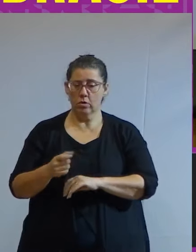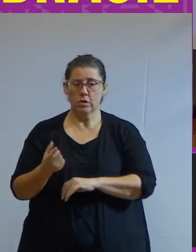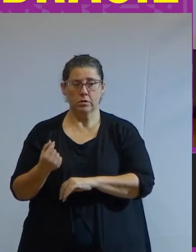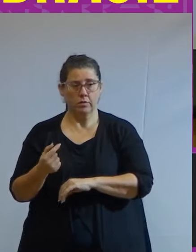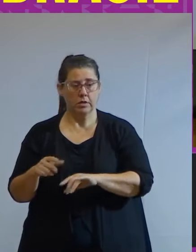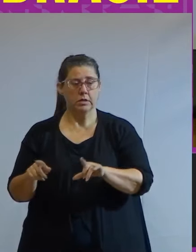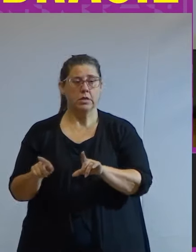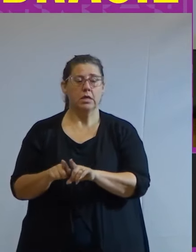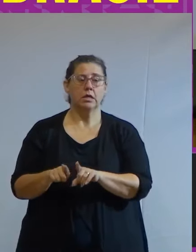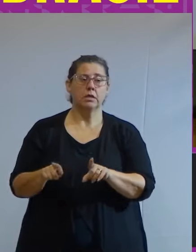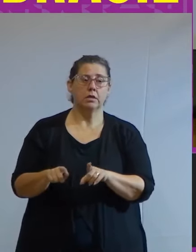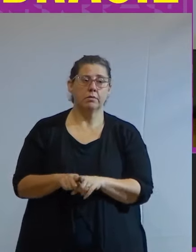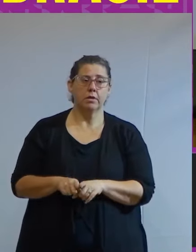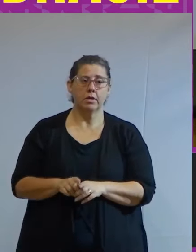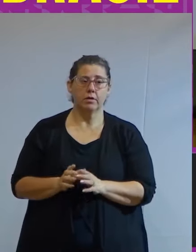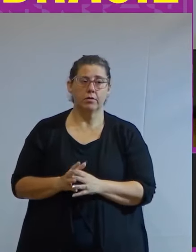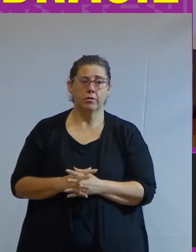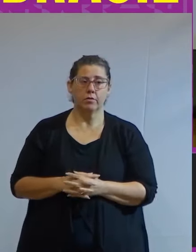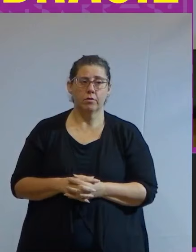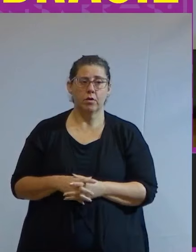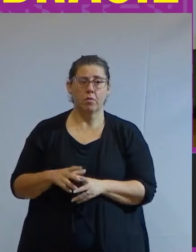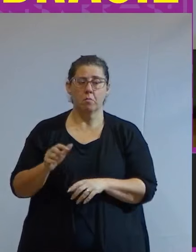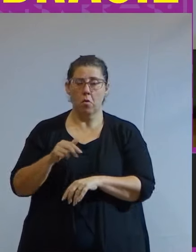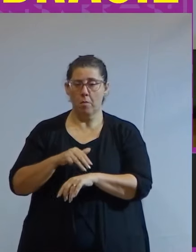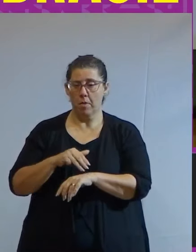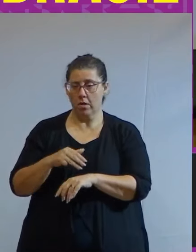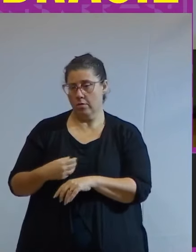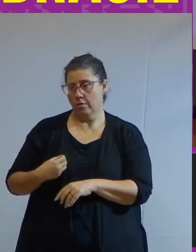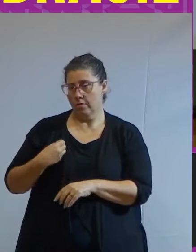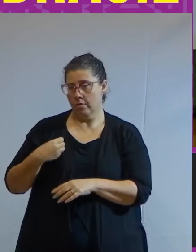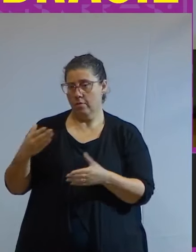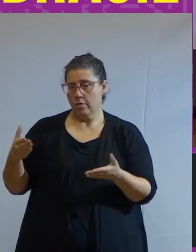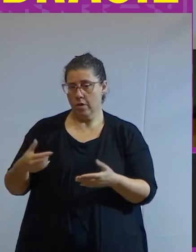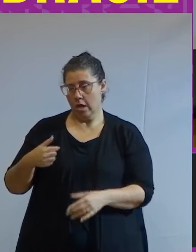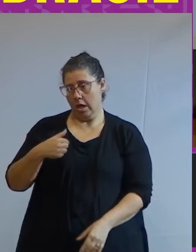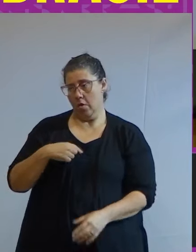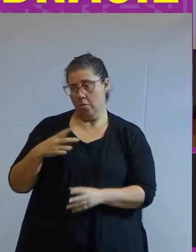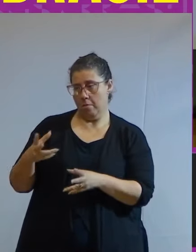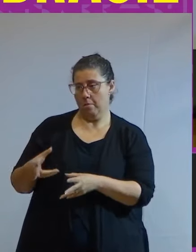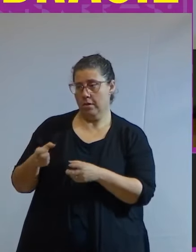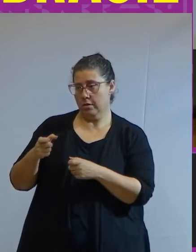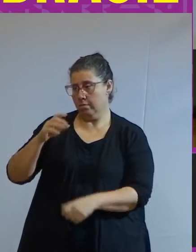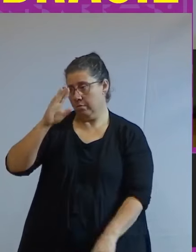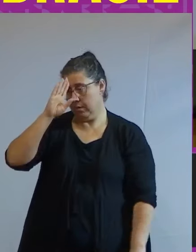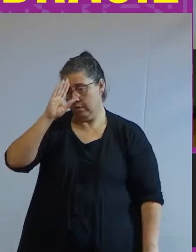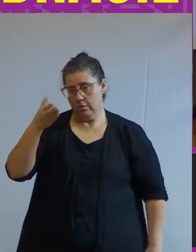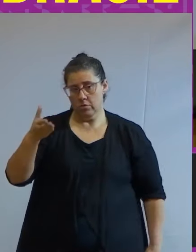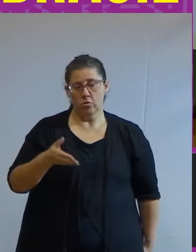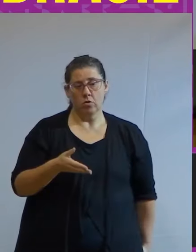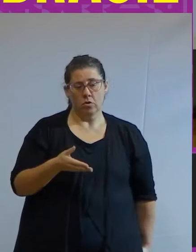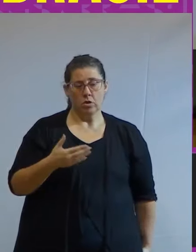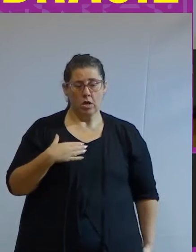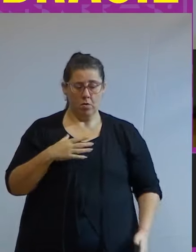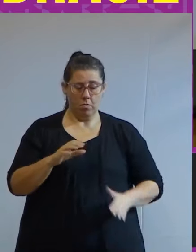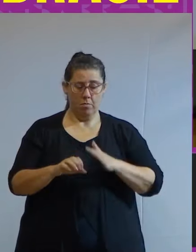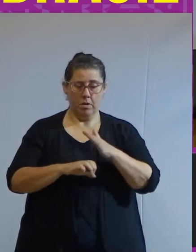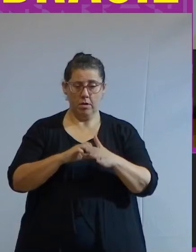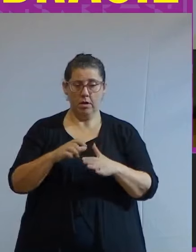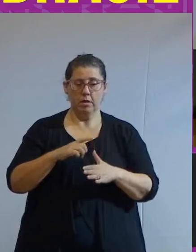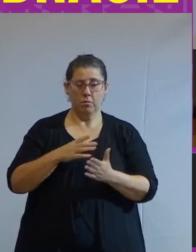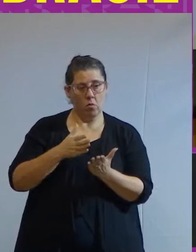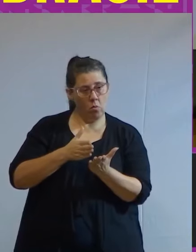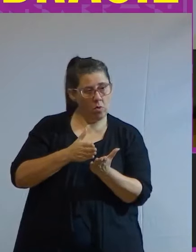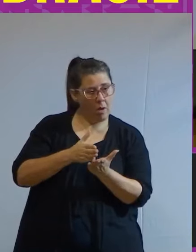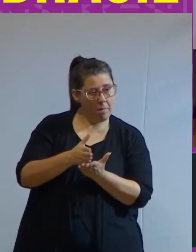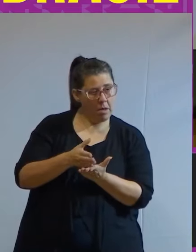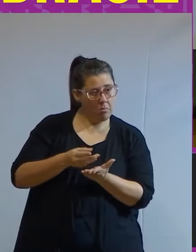sobre o momento em que vivemos eu enxergo principalmente hoje como empresária que temos um caminho